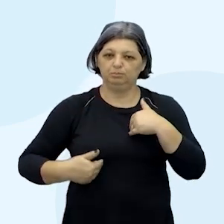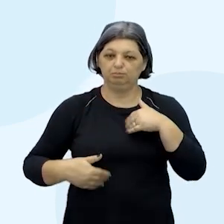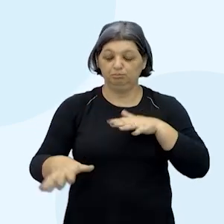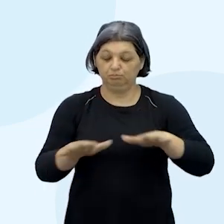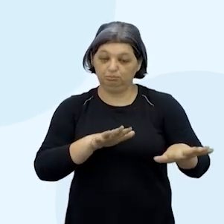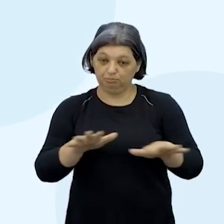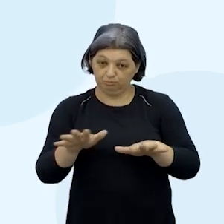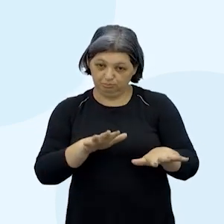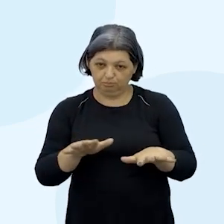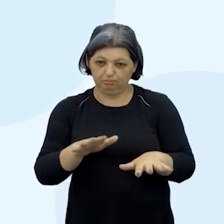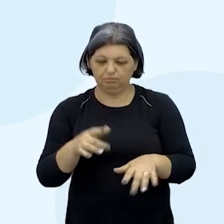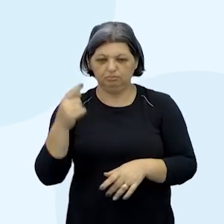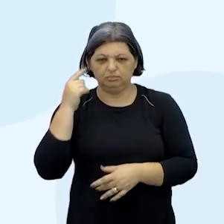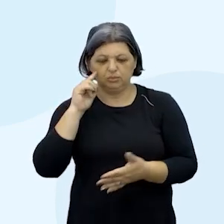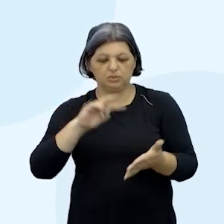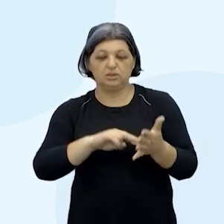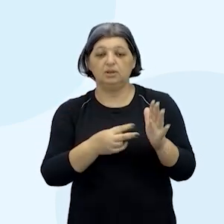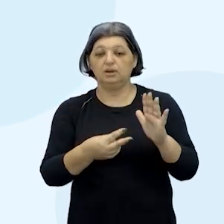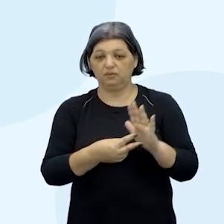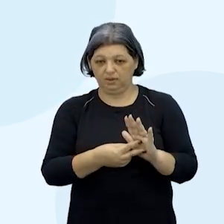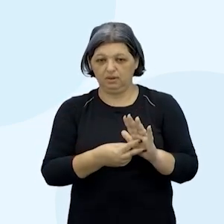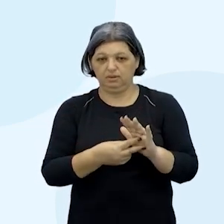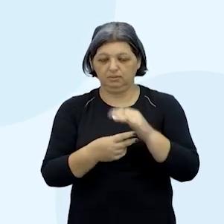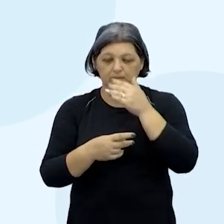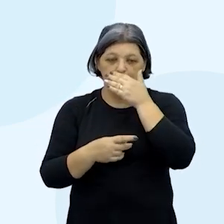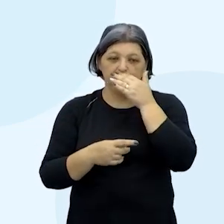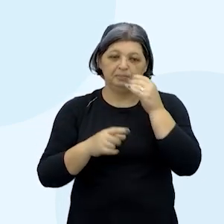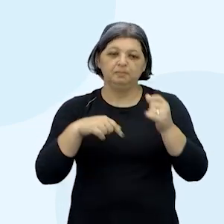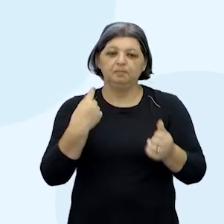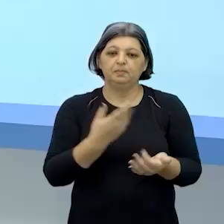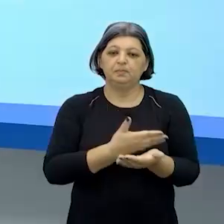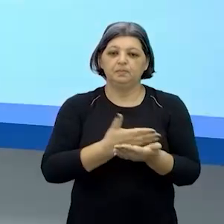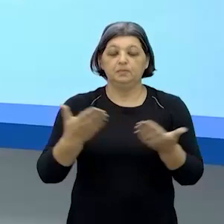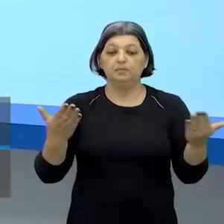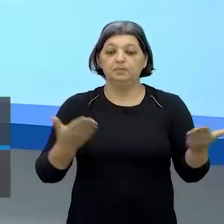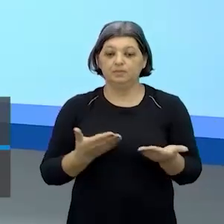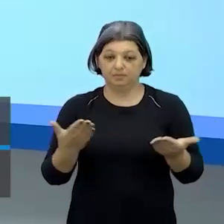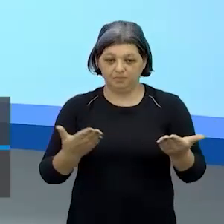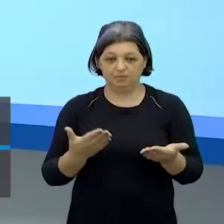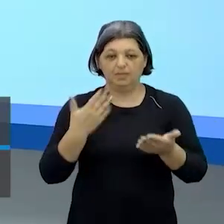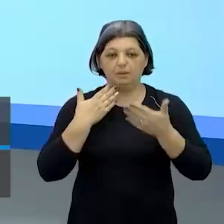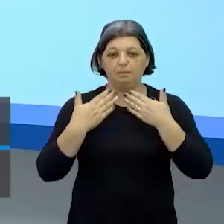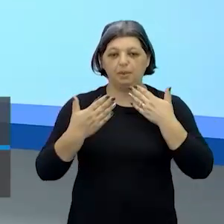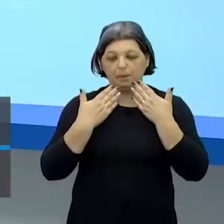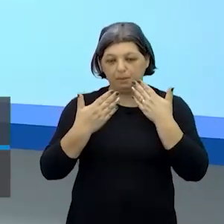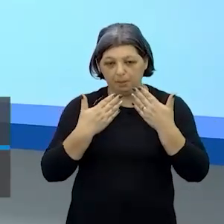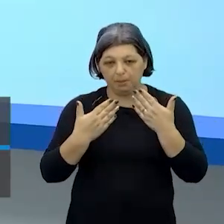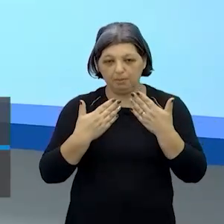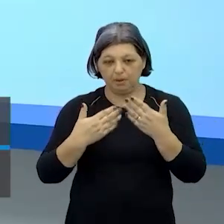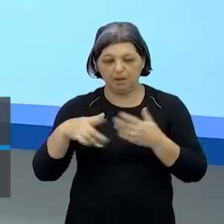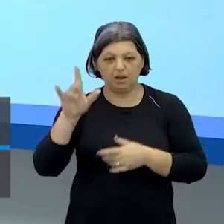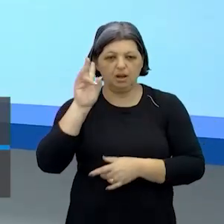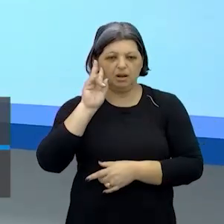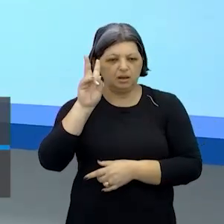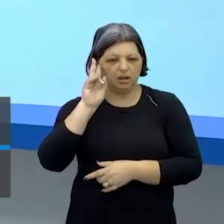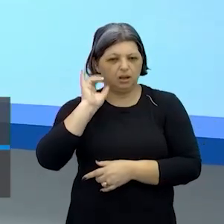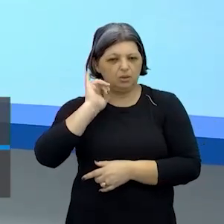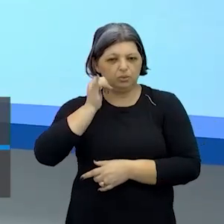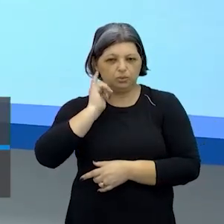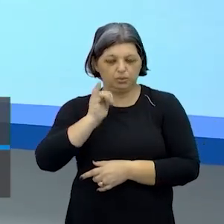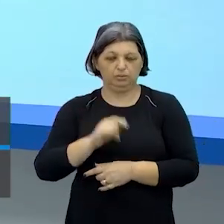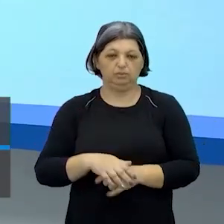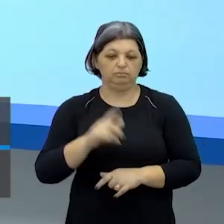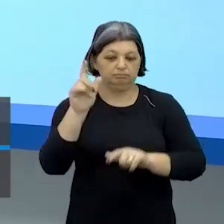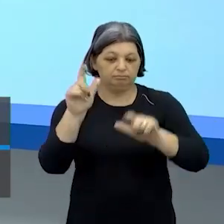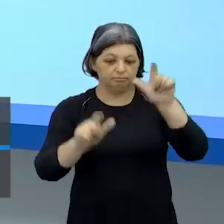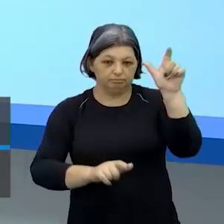produtor de sentidos a gente está iniciando hoje essa conversa sobre a narrativa para gente construir um personagem para